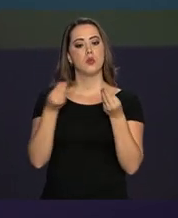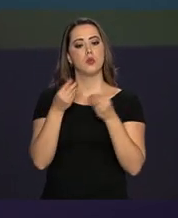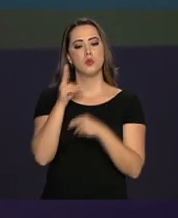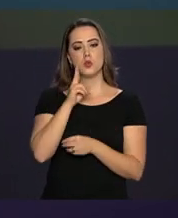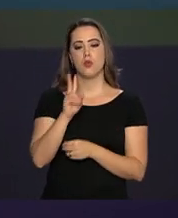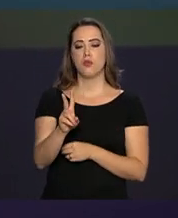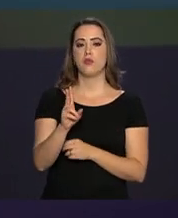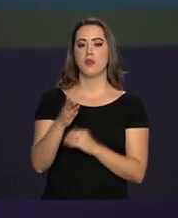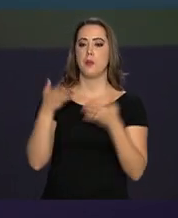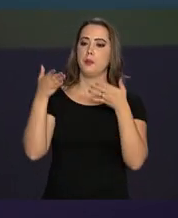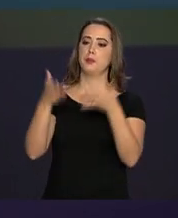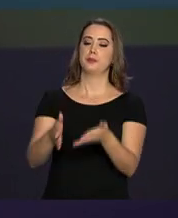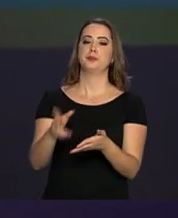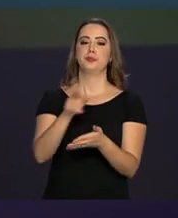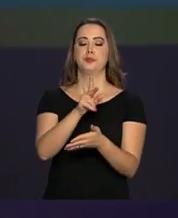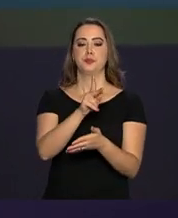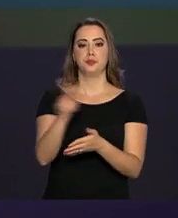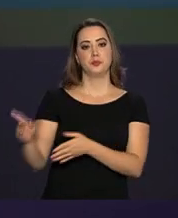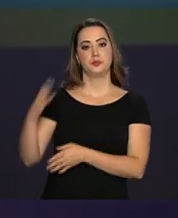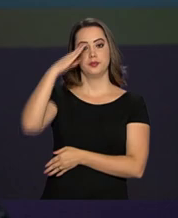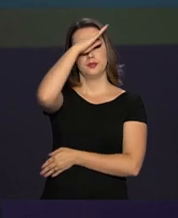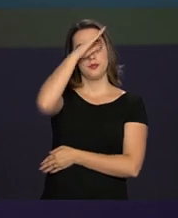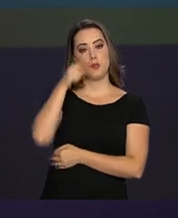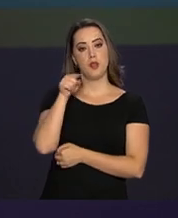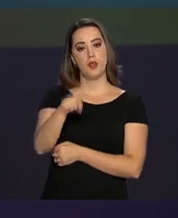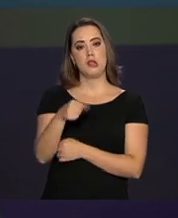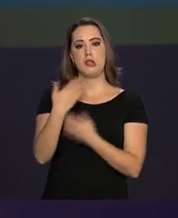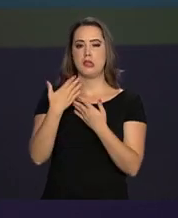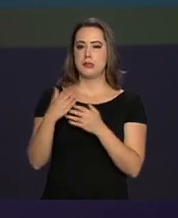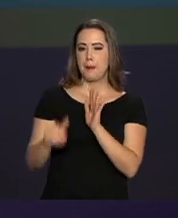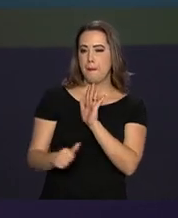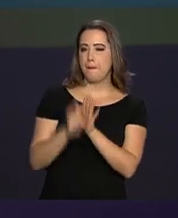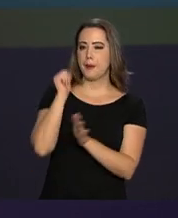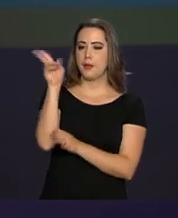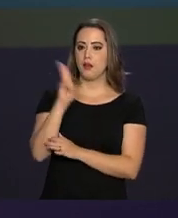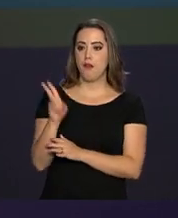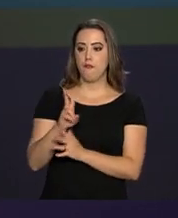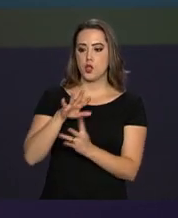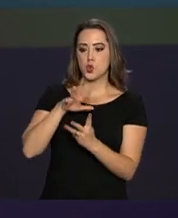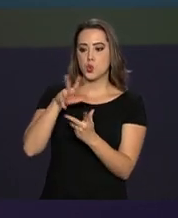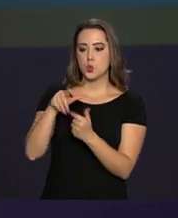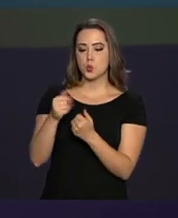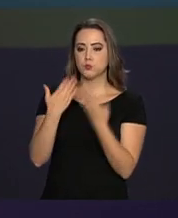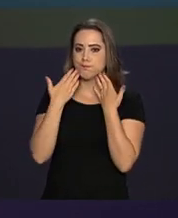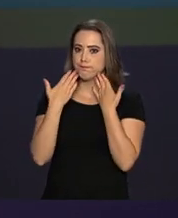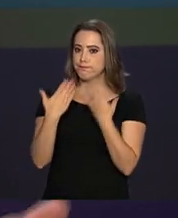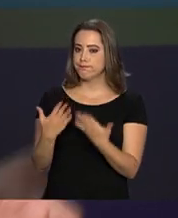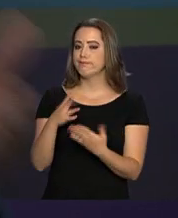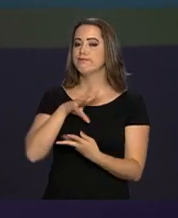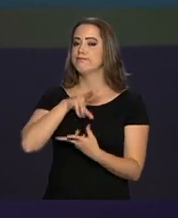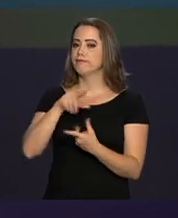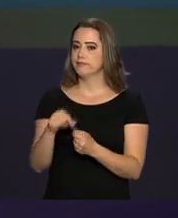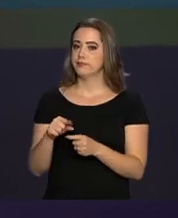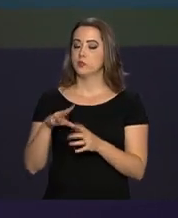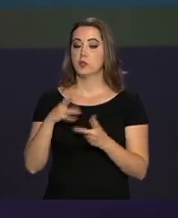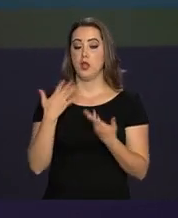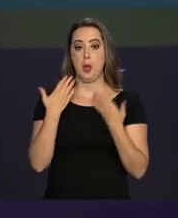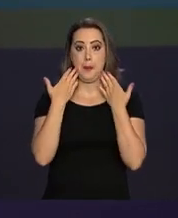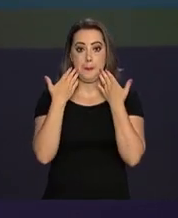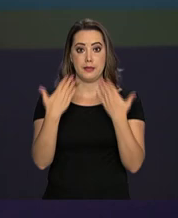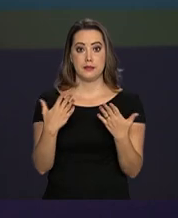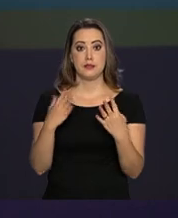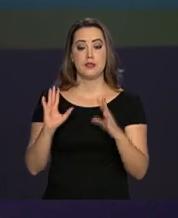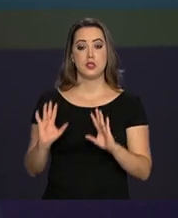vê a participação do presidente Jair Bolsonaro nessa estreia internacional, em eventos